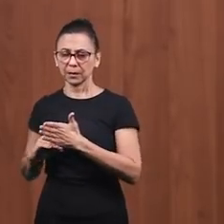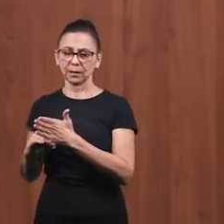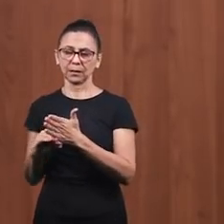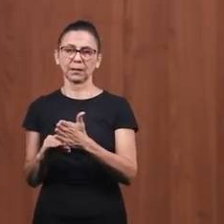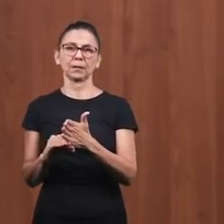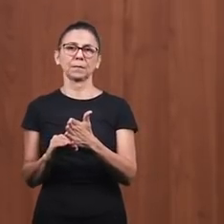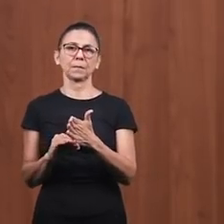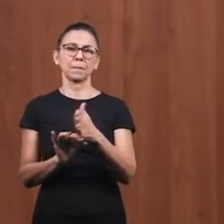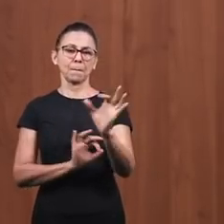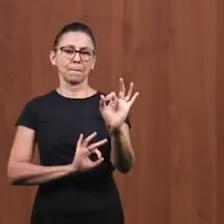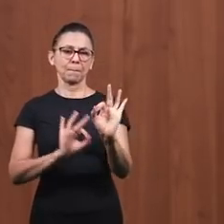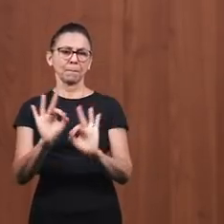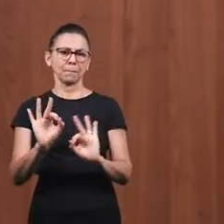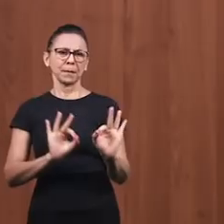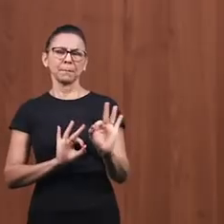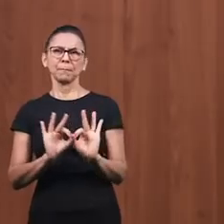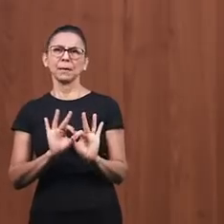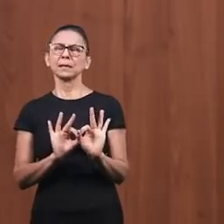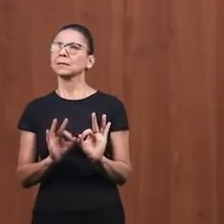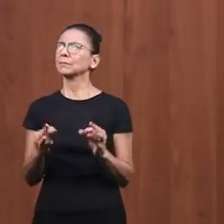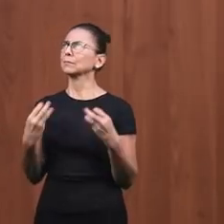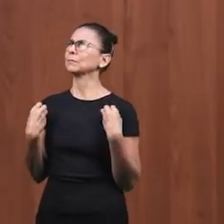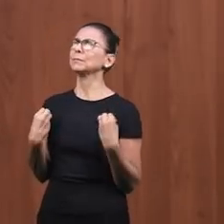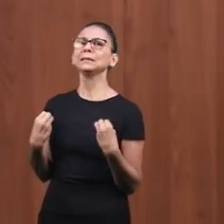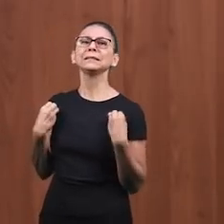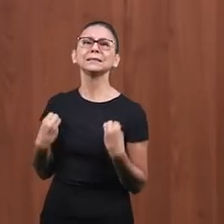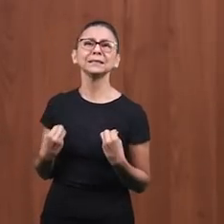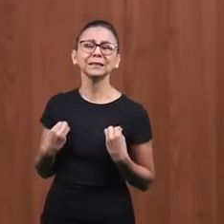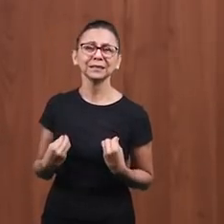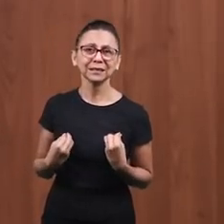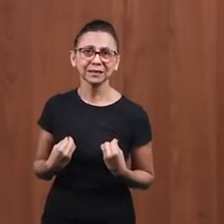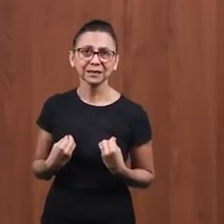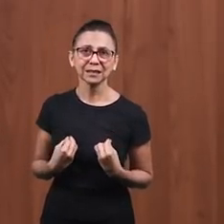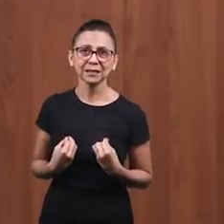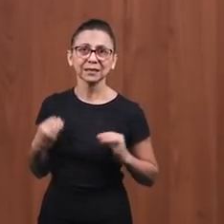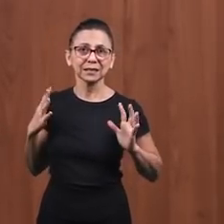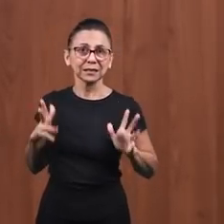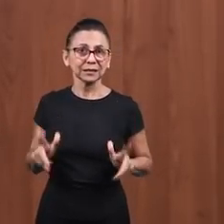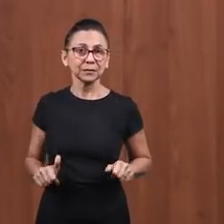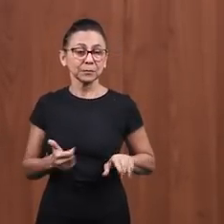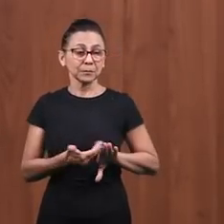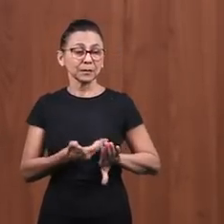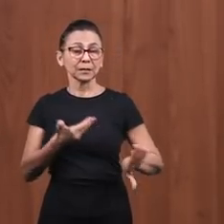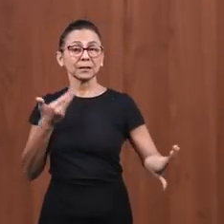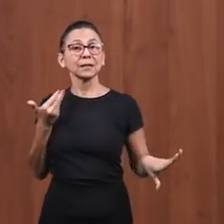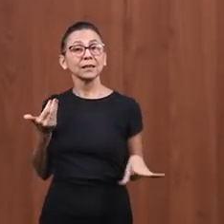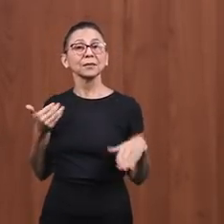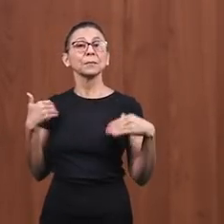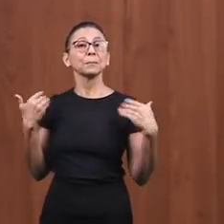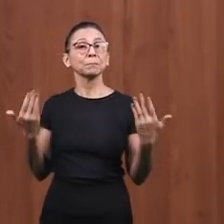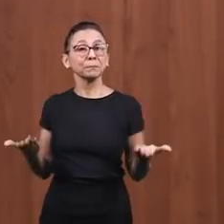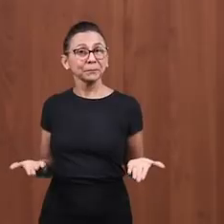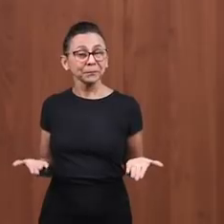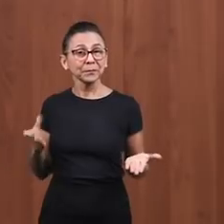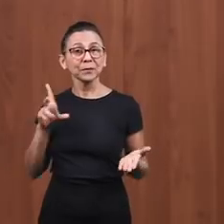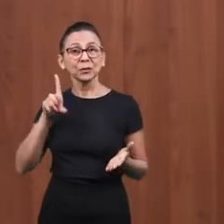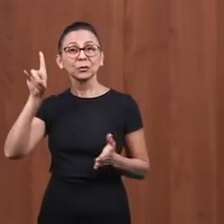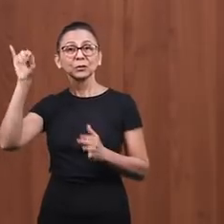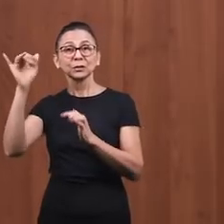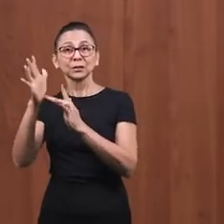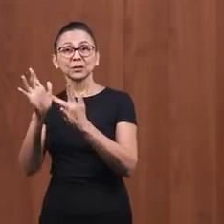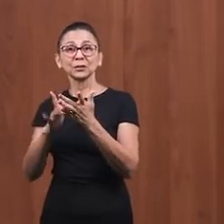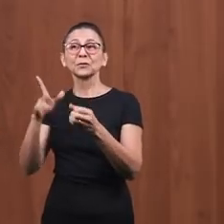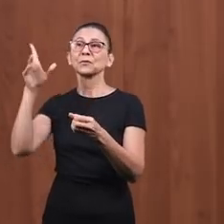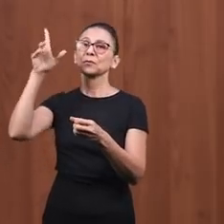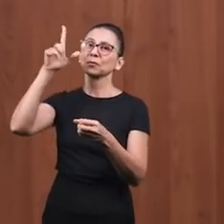Vai nos preparar. Mas preparar para quê? Para estarmos prontos para o dia que o samaritano voltar.